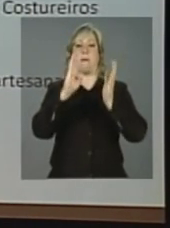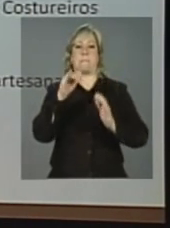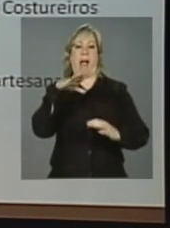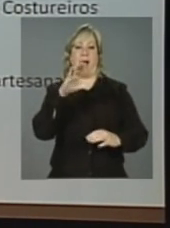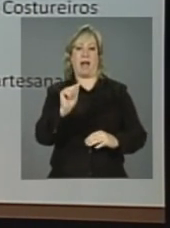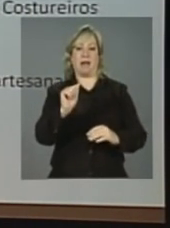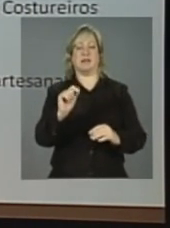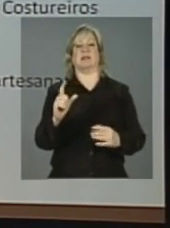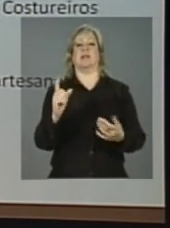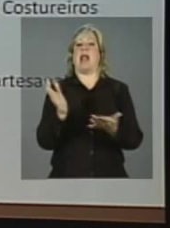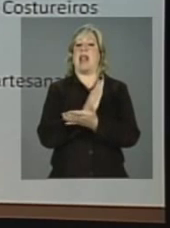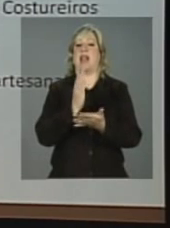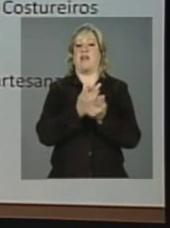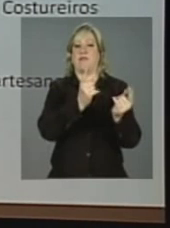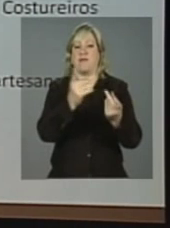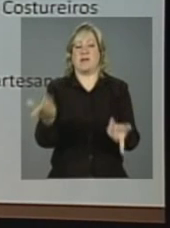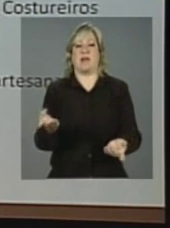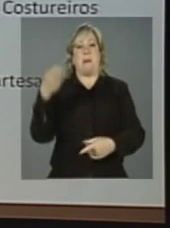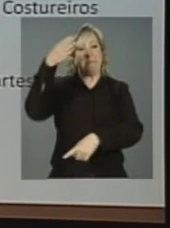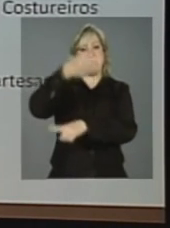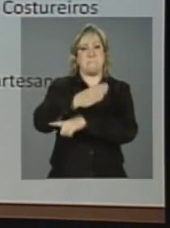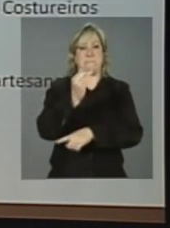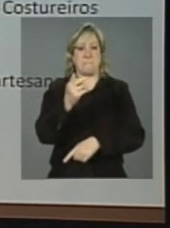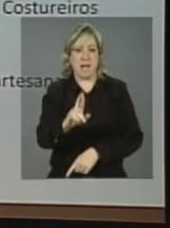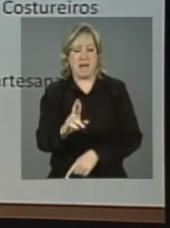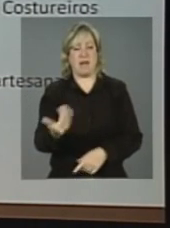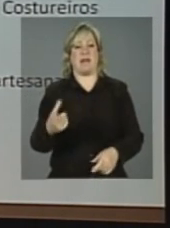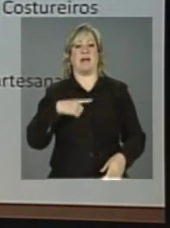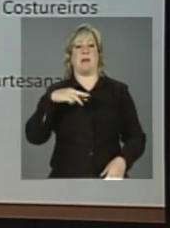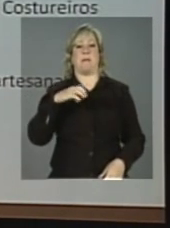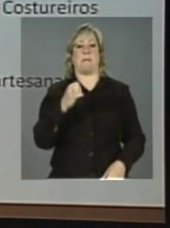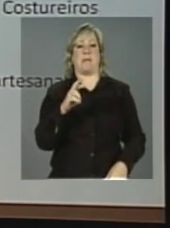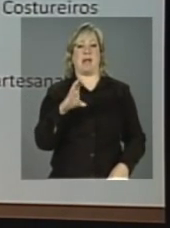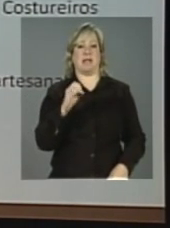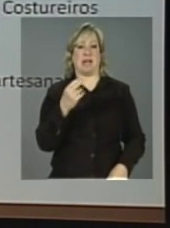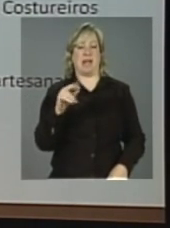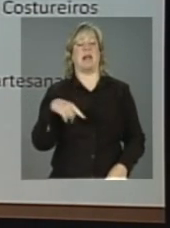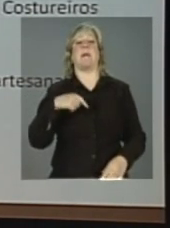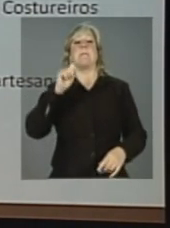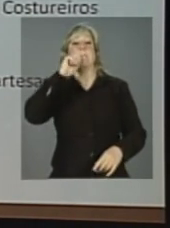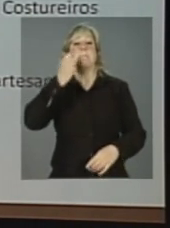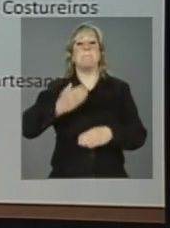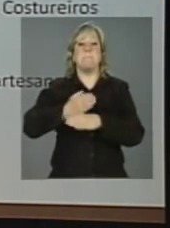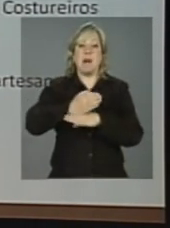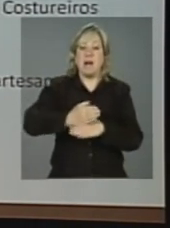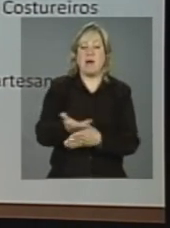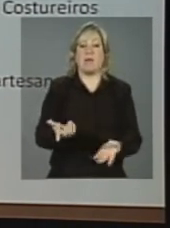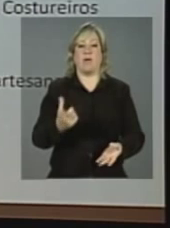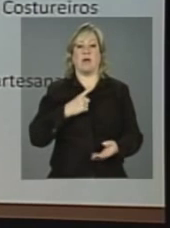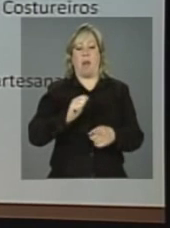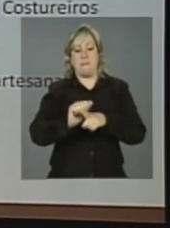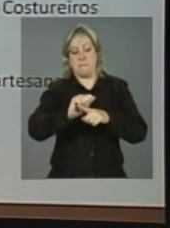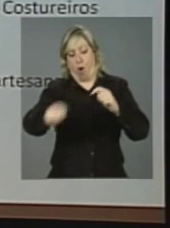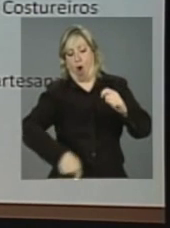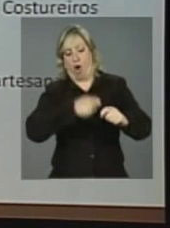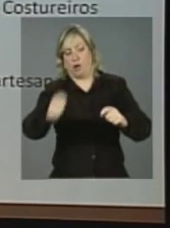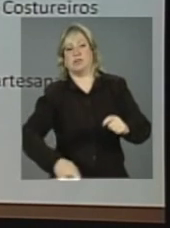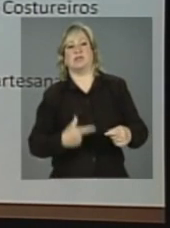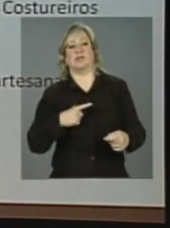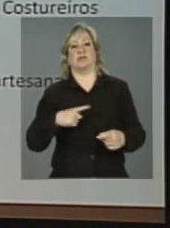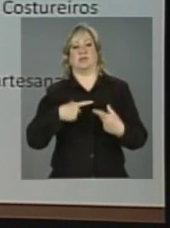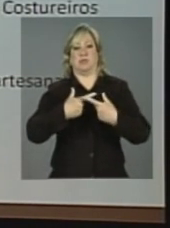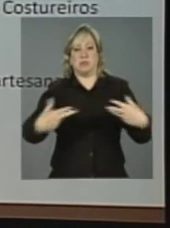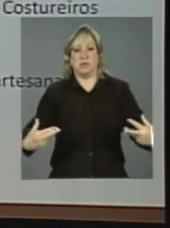comércio de livros, bares, mercearias, padarias, borracheiros, funileiros,